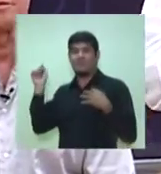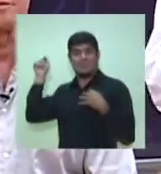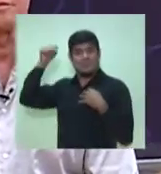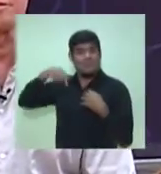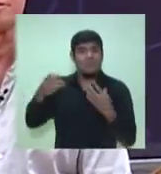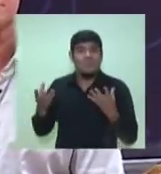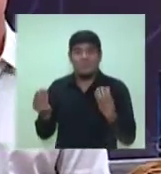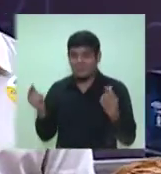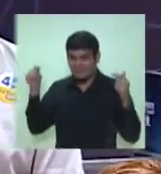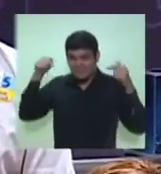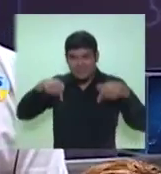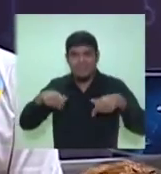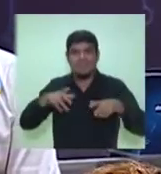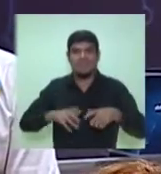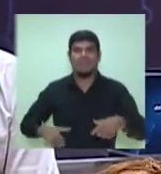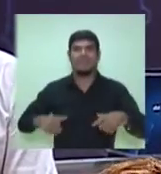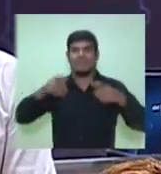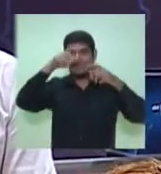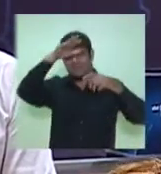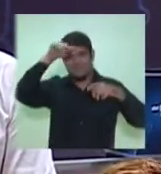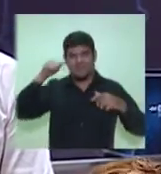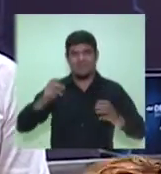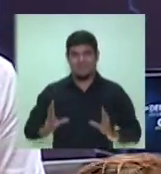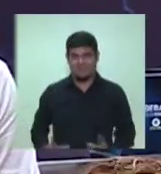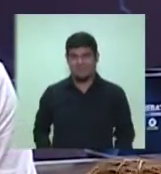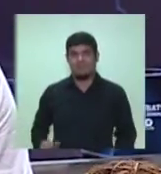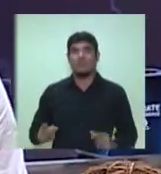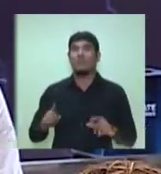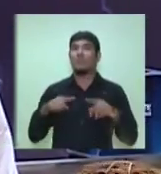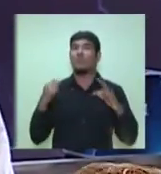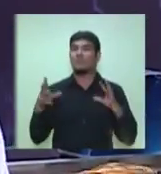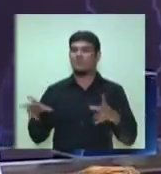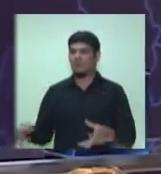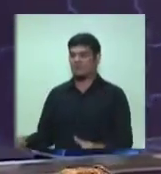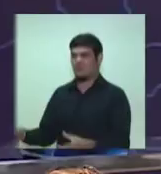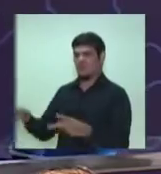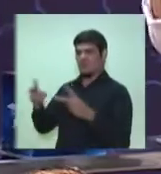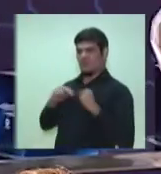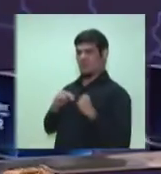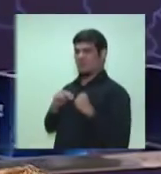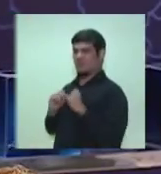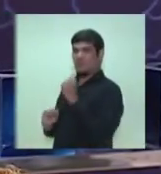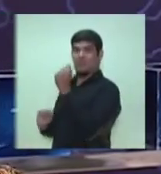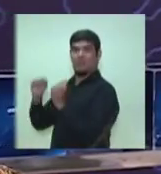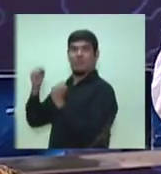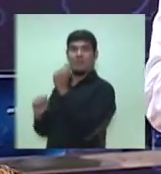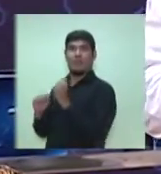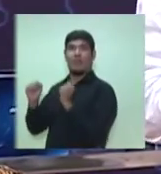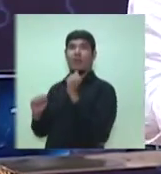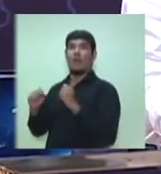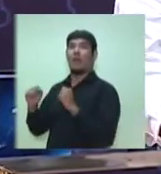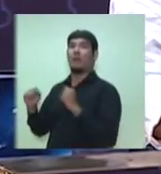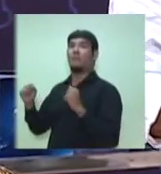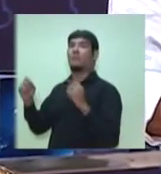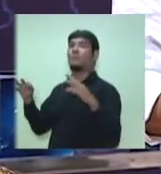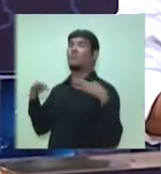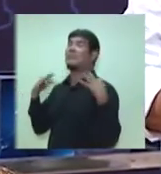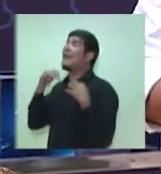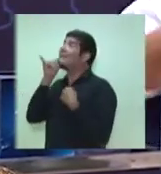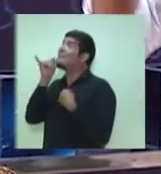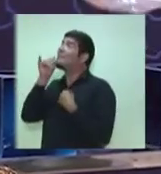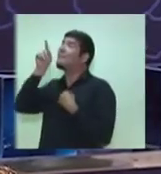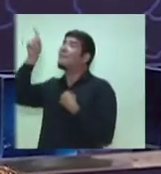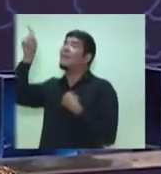Por outro lado, nós precisamos incorporar o polo industrial de Manaus à política de turismo. A gente vai no Chile e visita uma